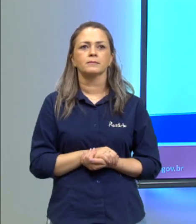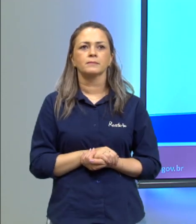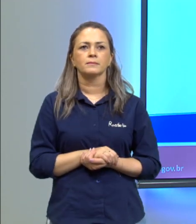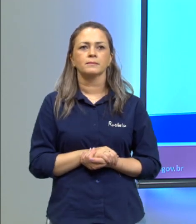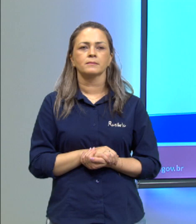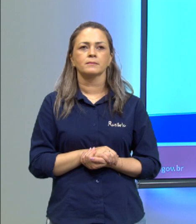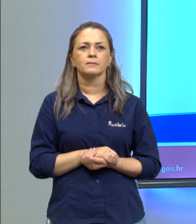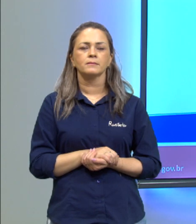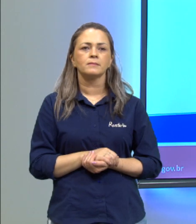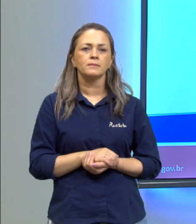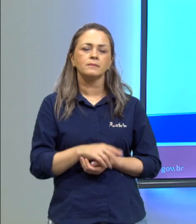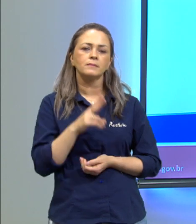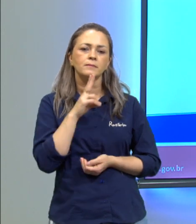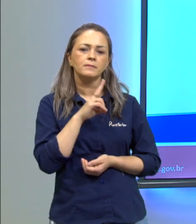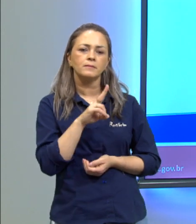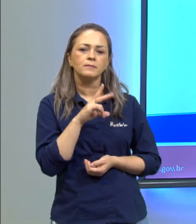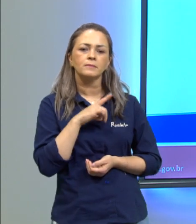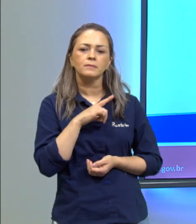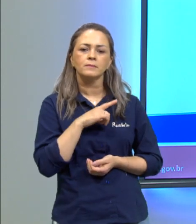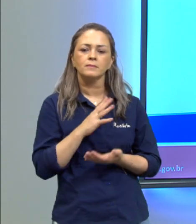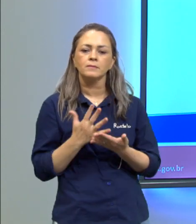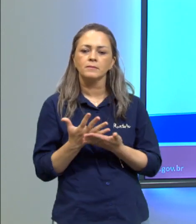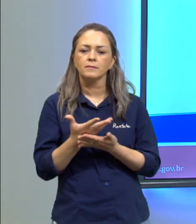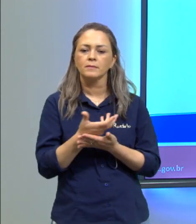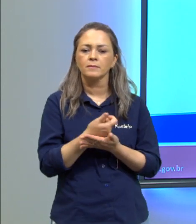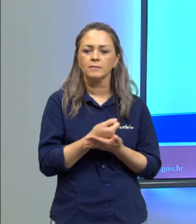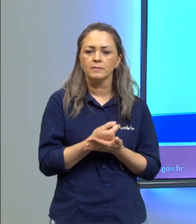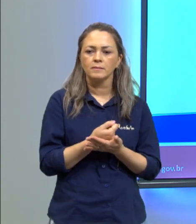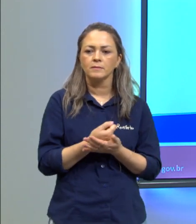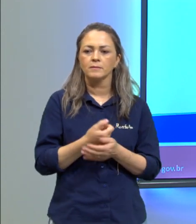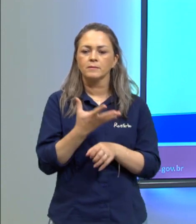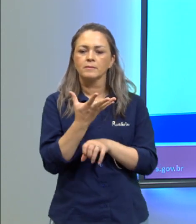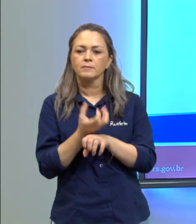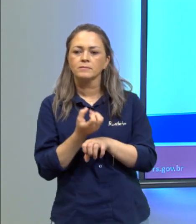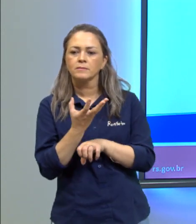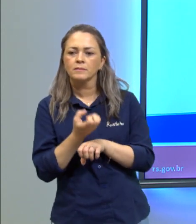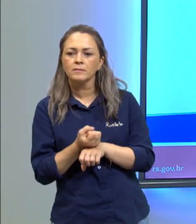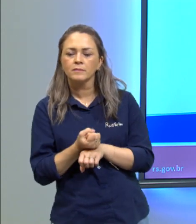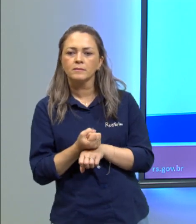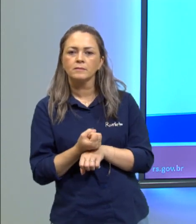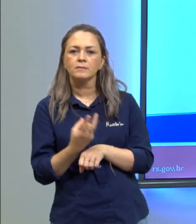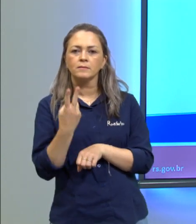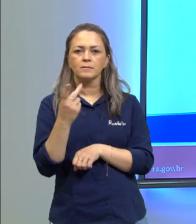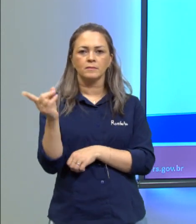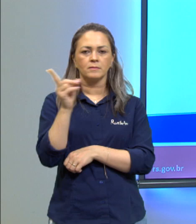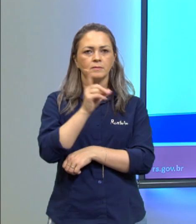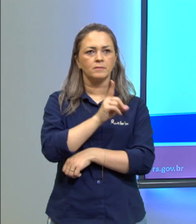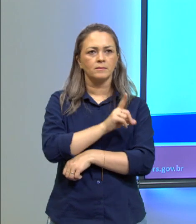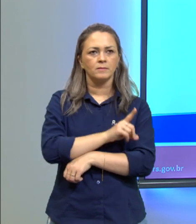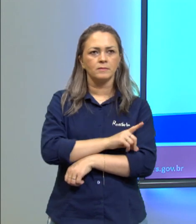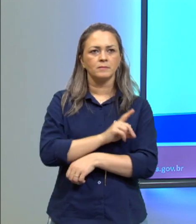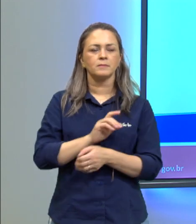A seguir, temos os dados do mini aplicativo para esses dois dias. E aí, então, nós vamos, né?